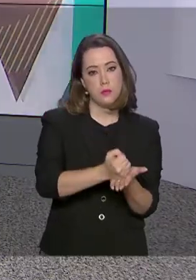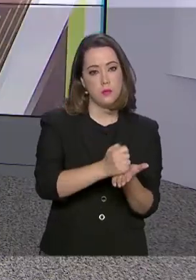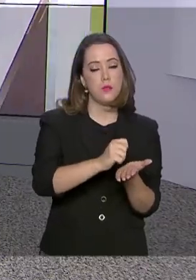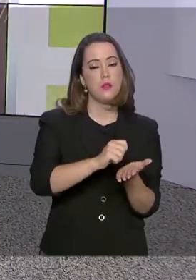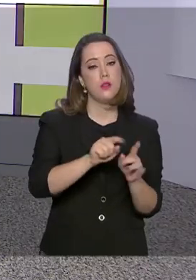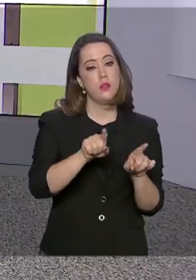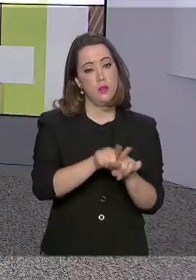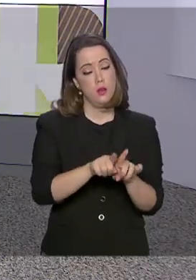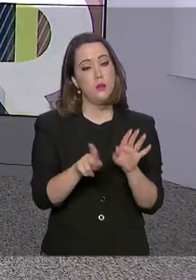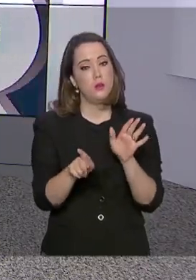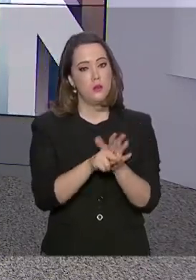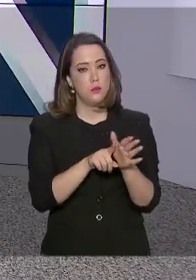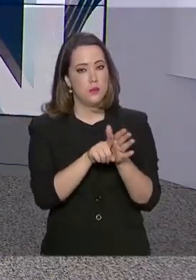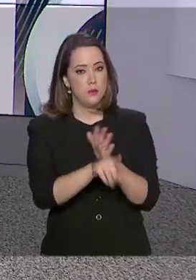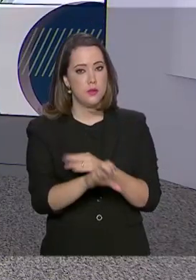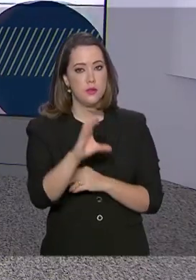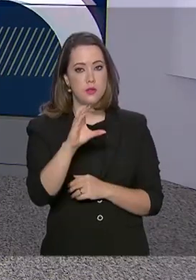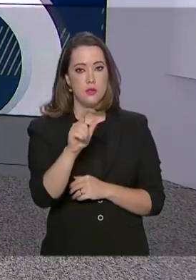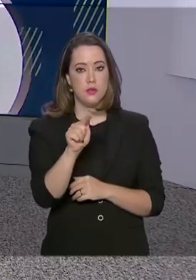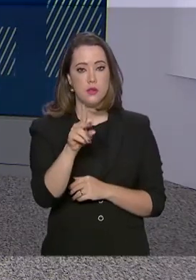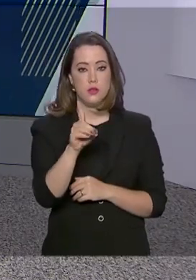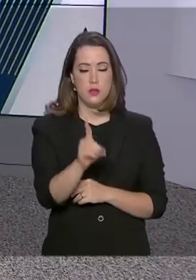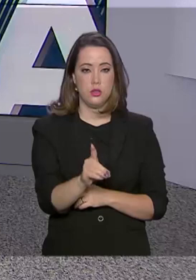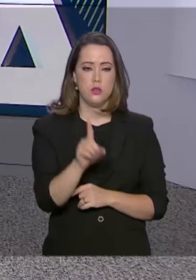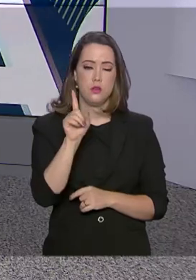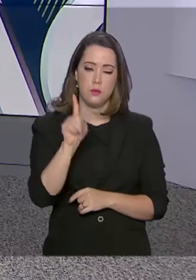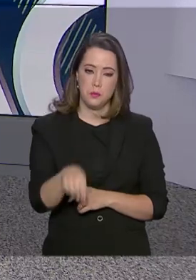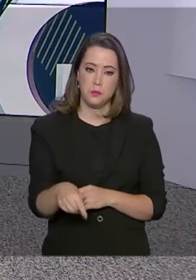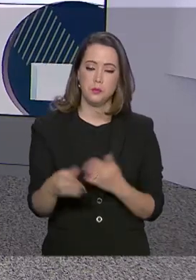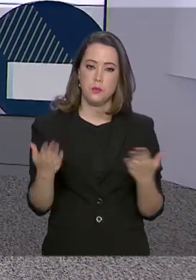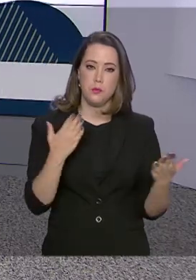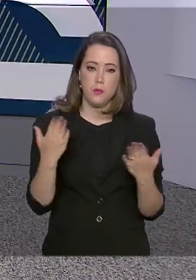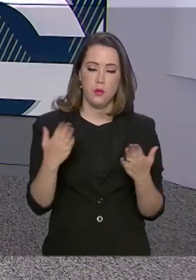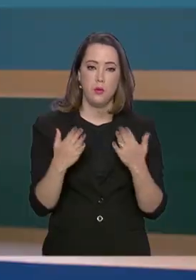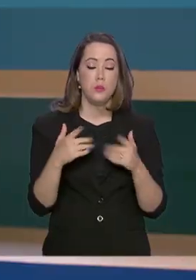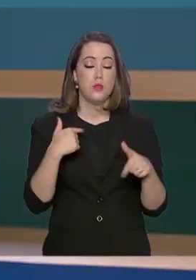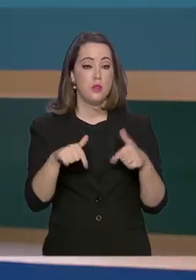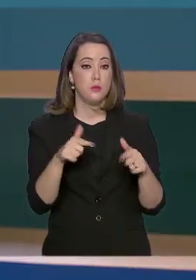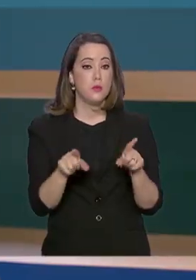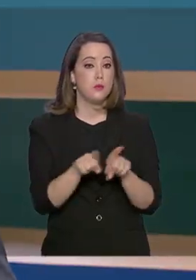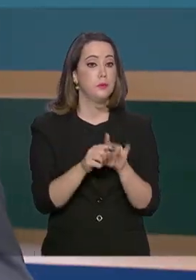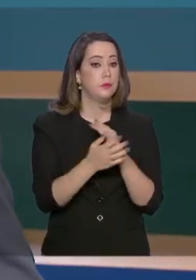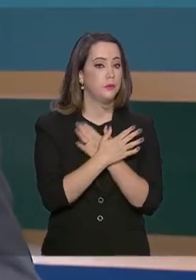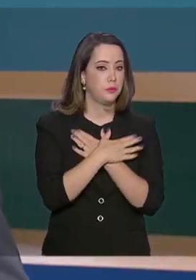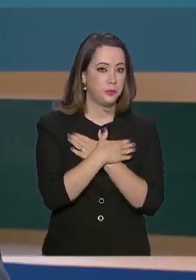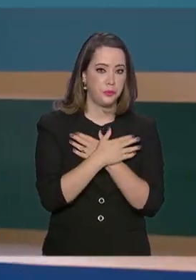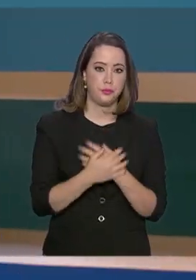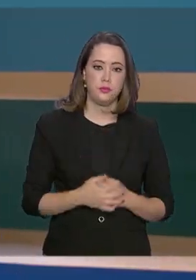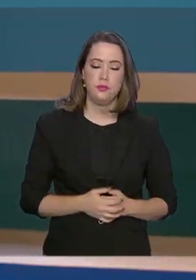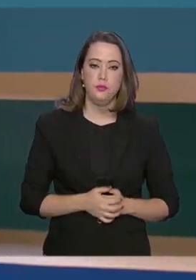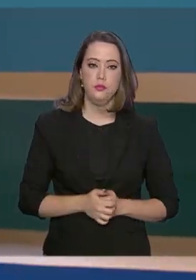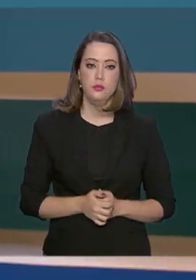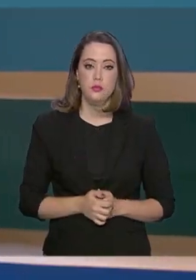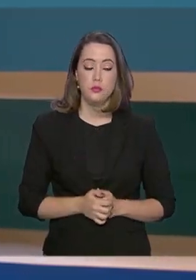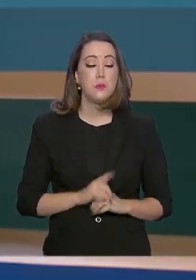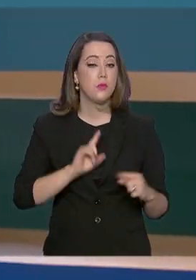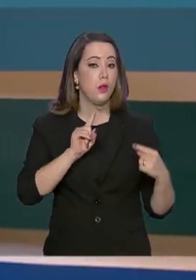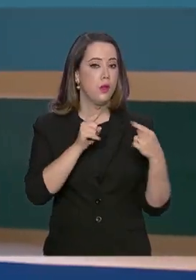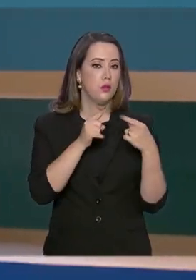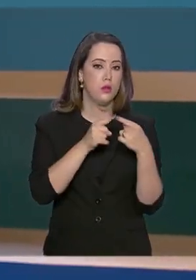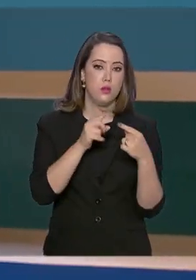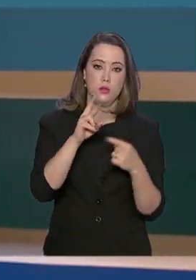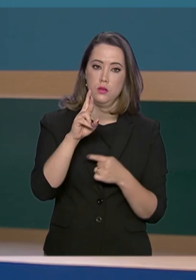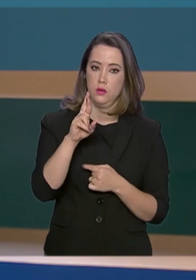dados são do CAGED, Cadastro Geral de Empregados e Desempregados. E de acordo com a Relação Anual de Informações